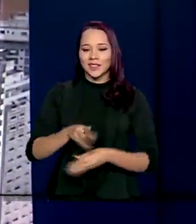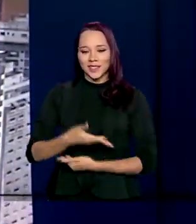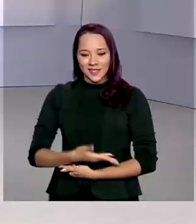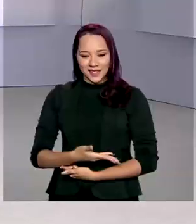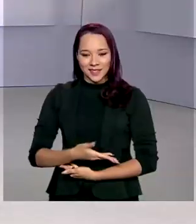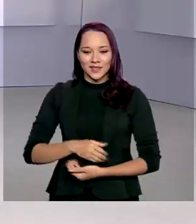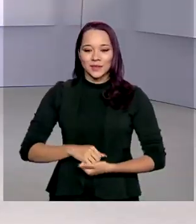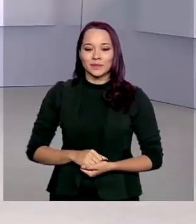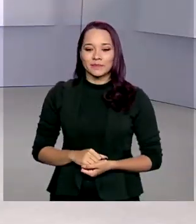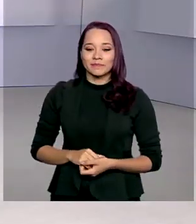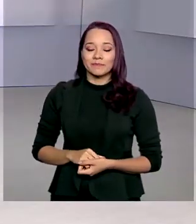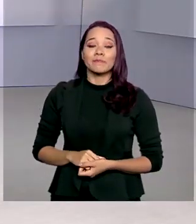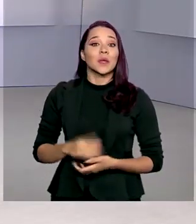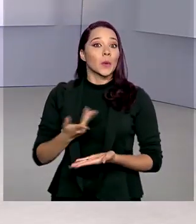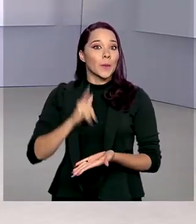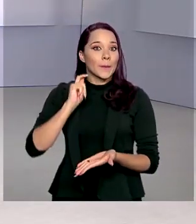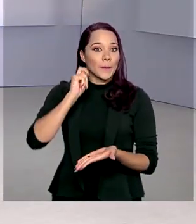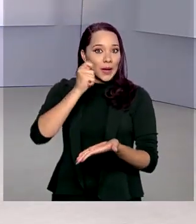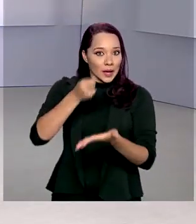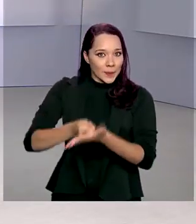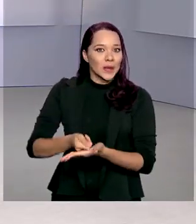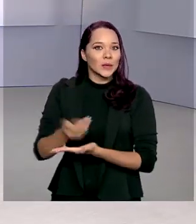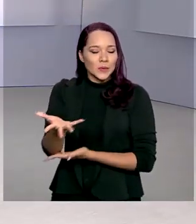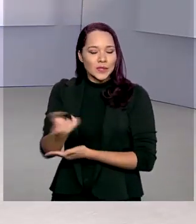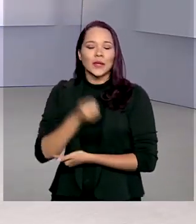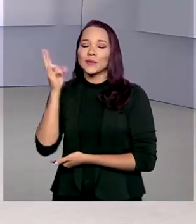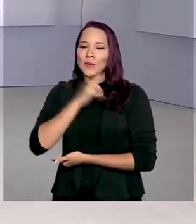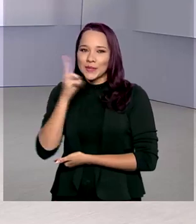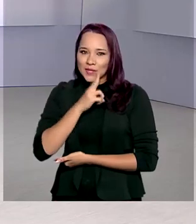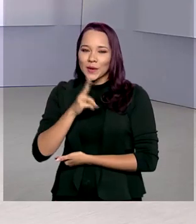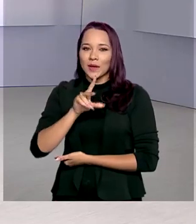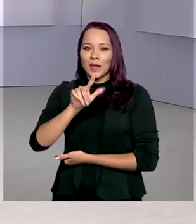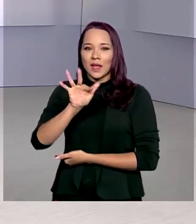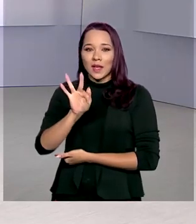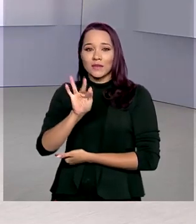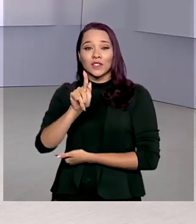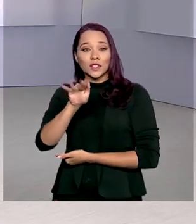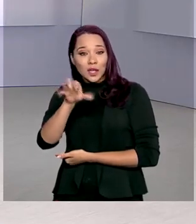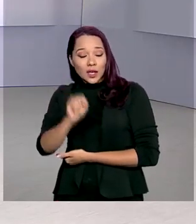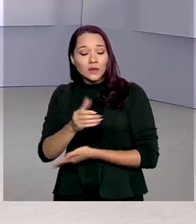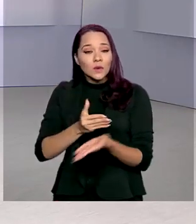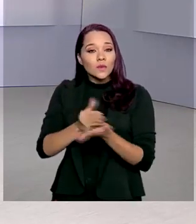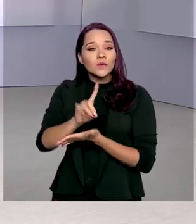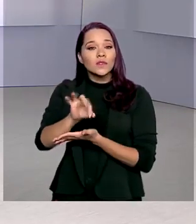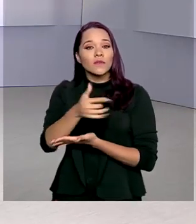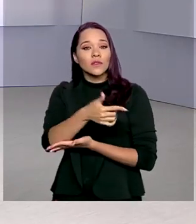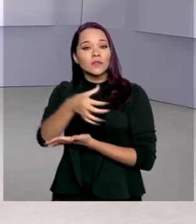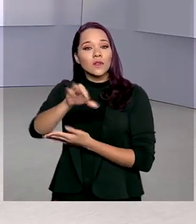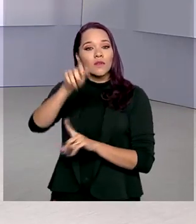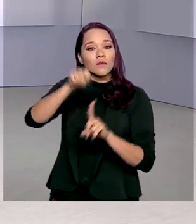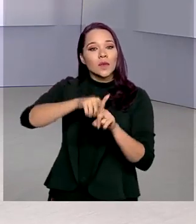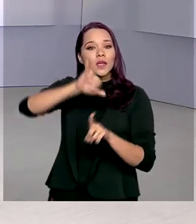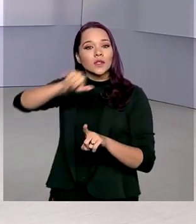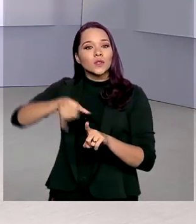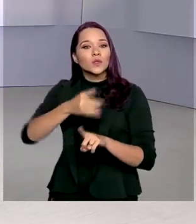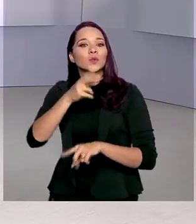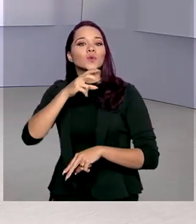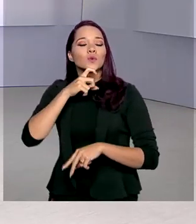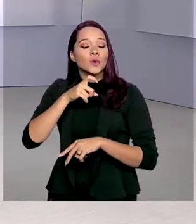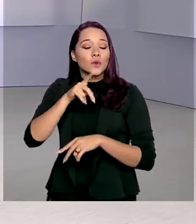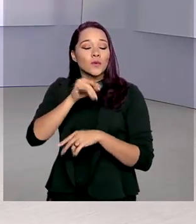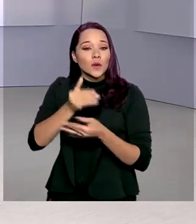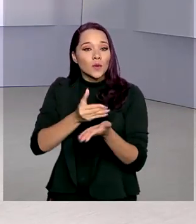O pagamento do saque emergencial do FGTS começa no dia 29 de junho. A Caixa vai abrir contas